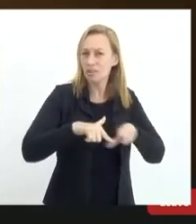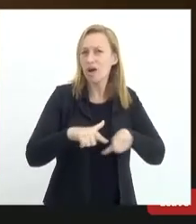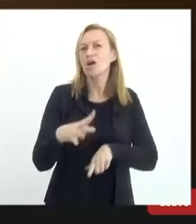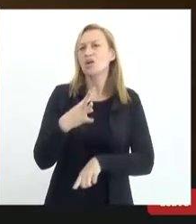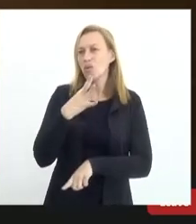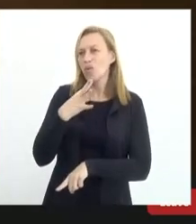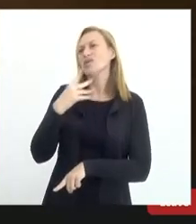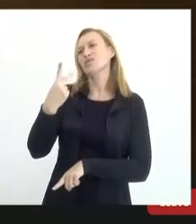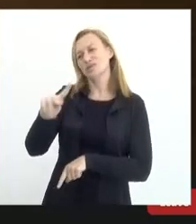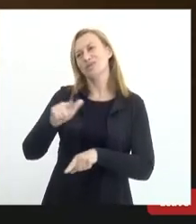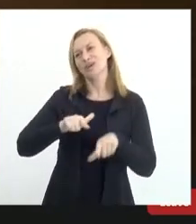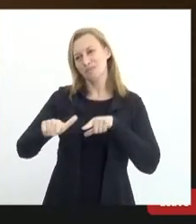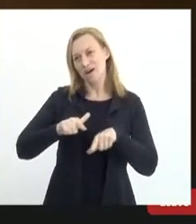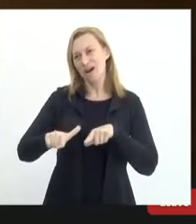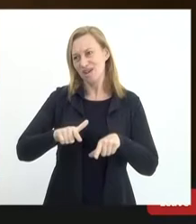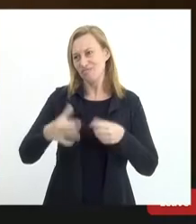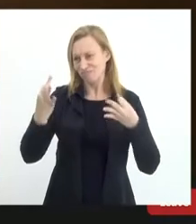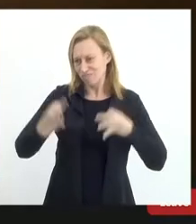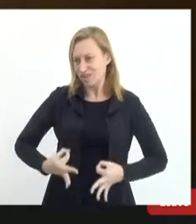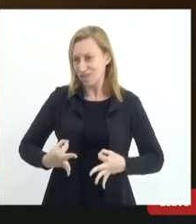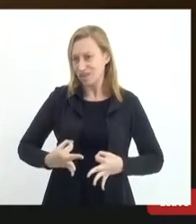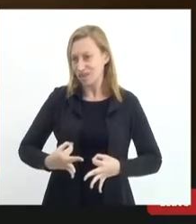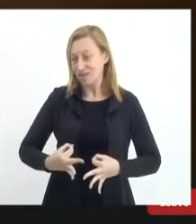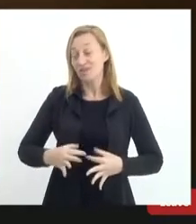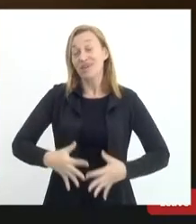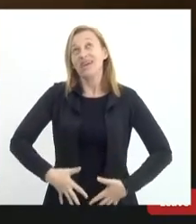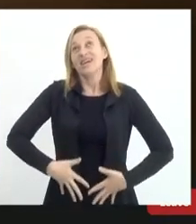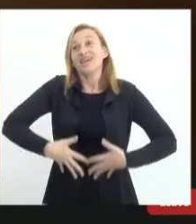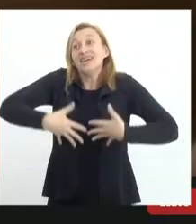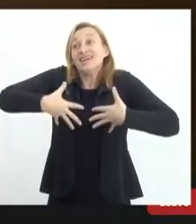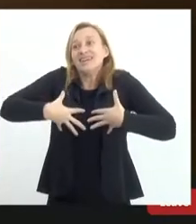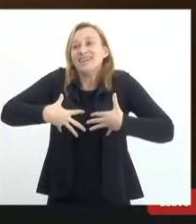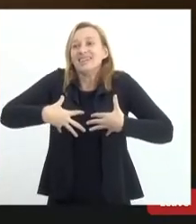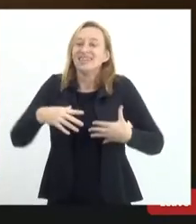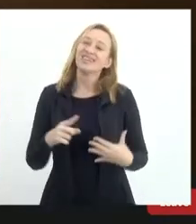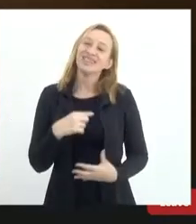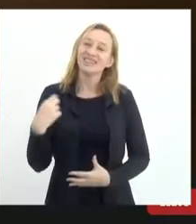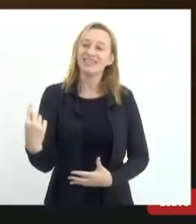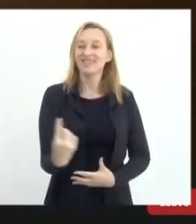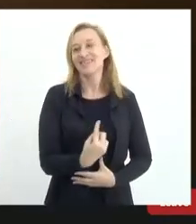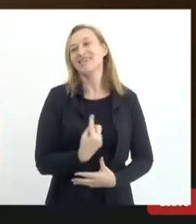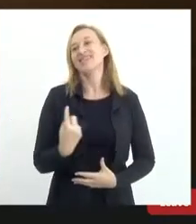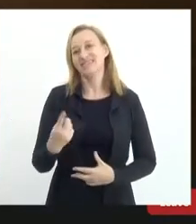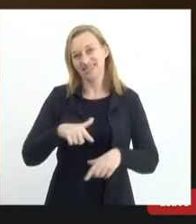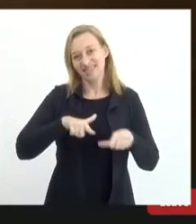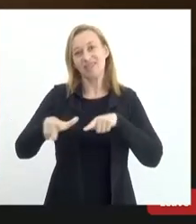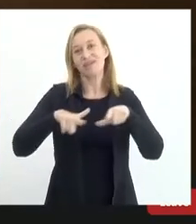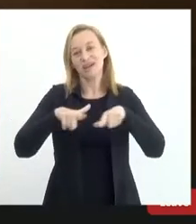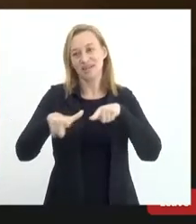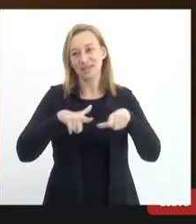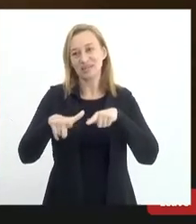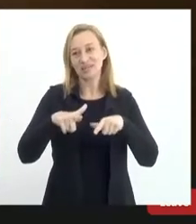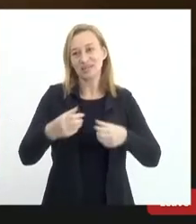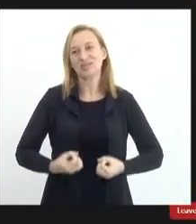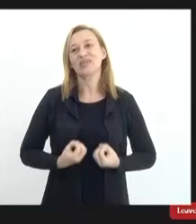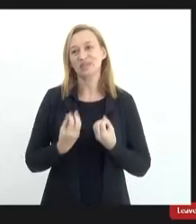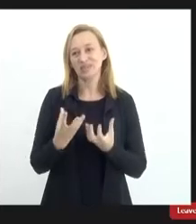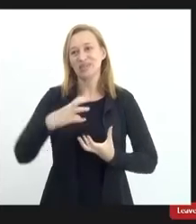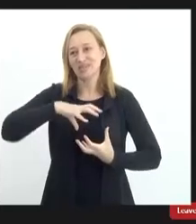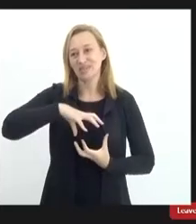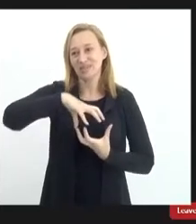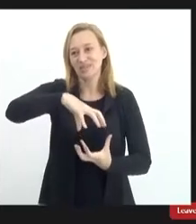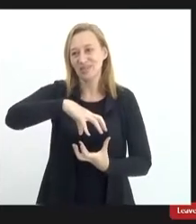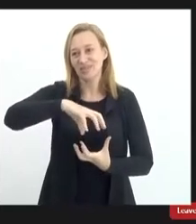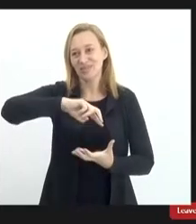trabalha. Foi uma satisfação para todos nós que trabalhamos com a doação de medula